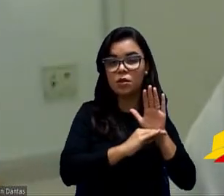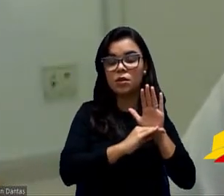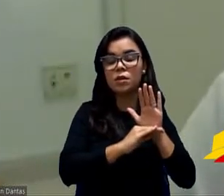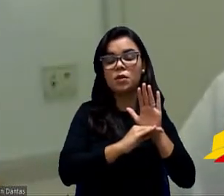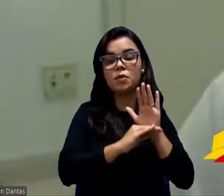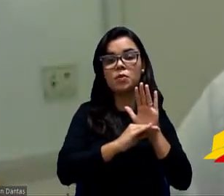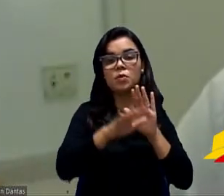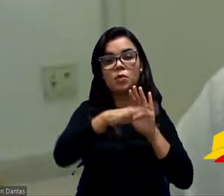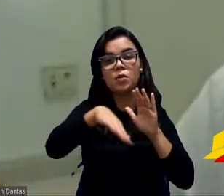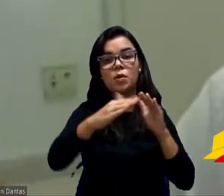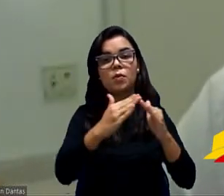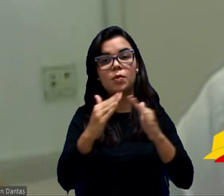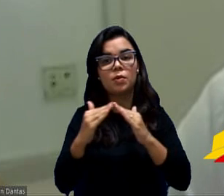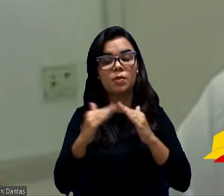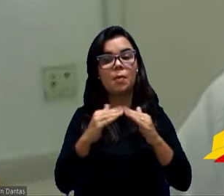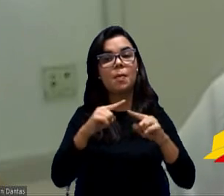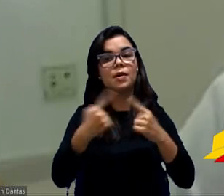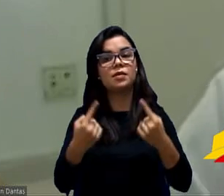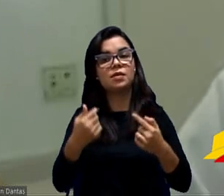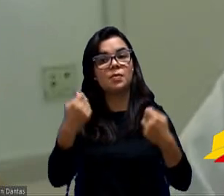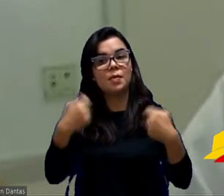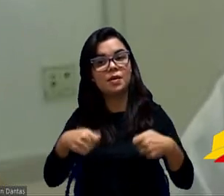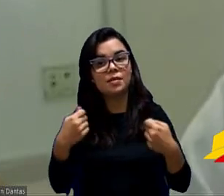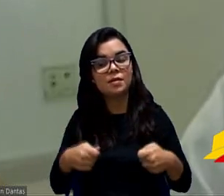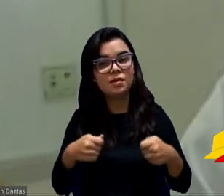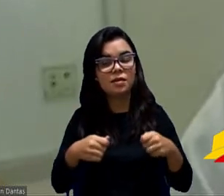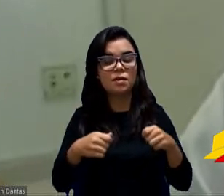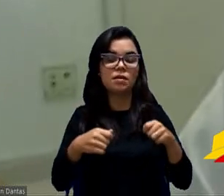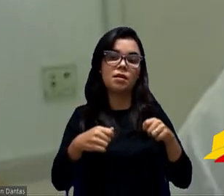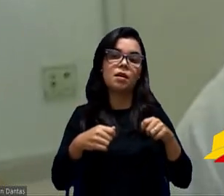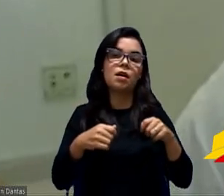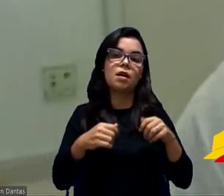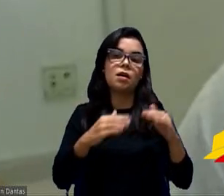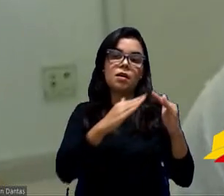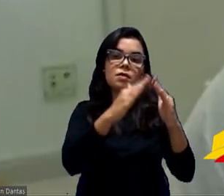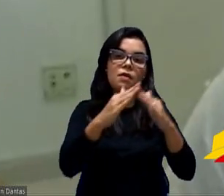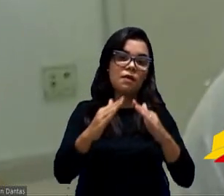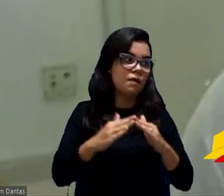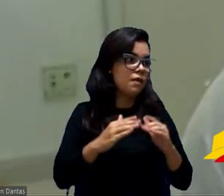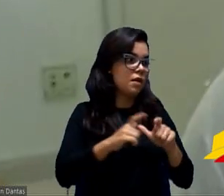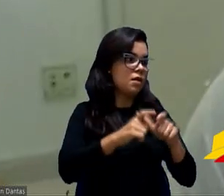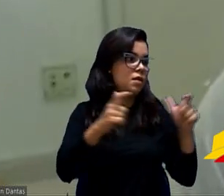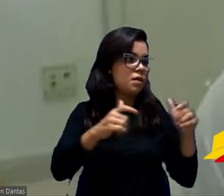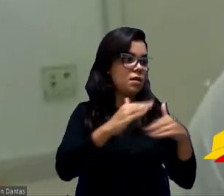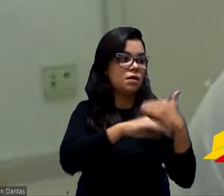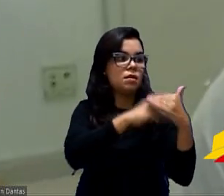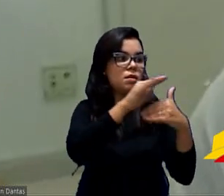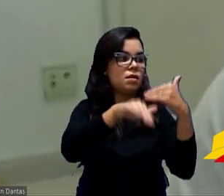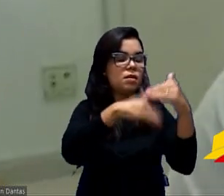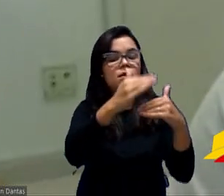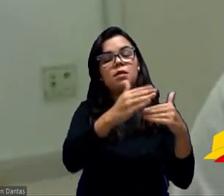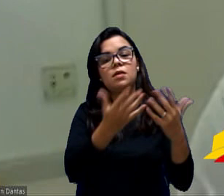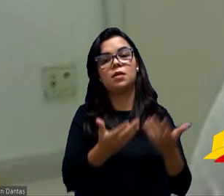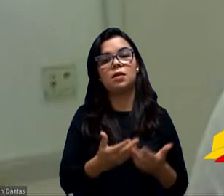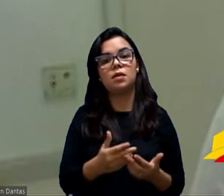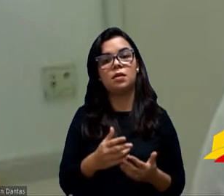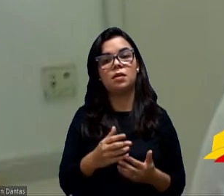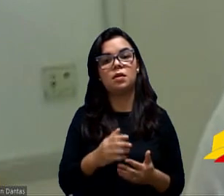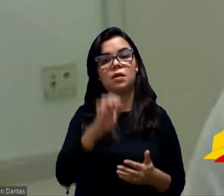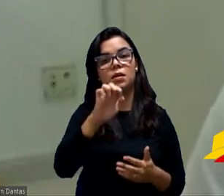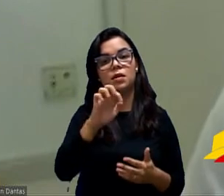favela. Onde não houver manancial ou área de risco, você faz o processo de substituição.